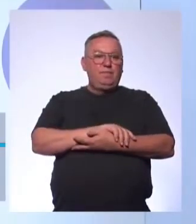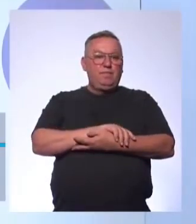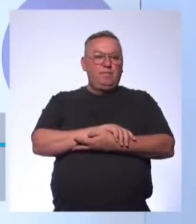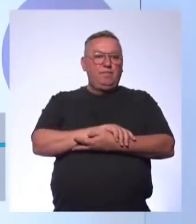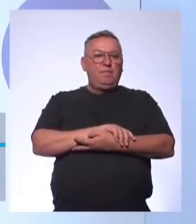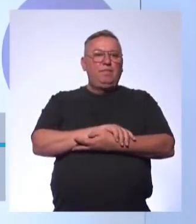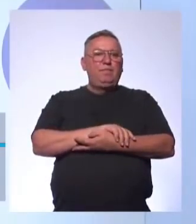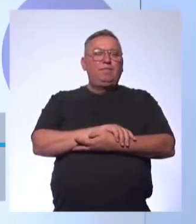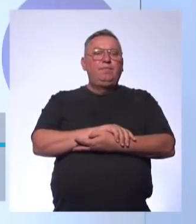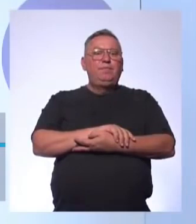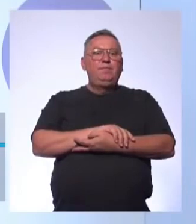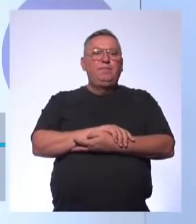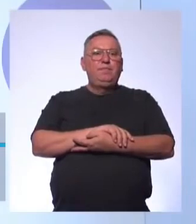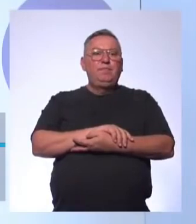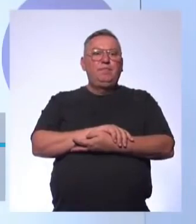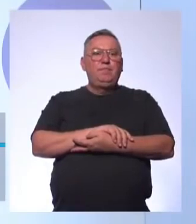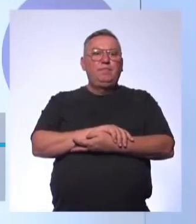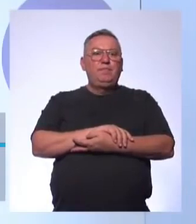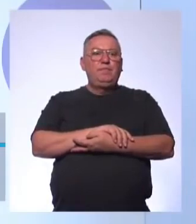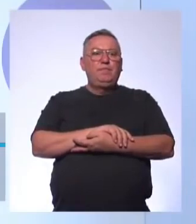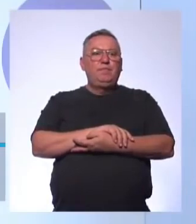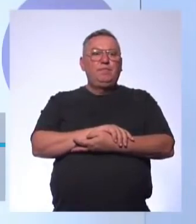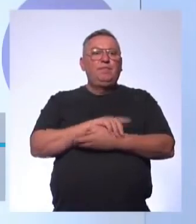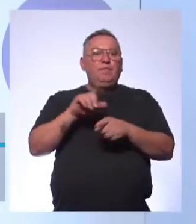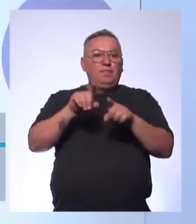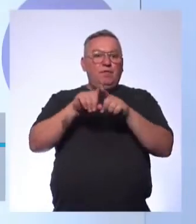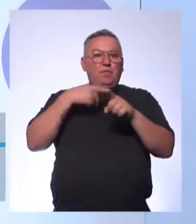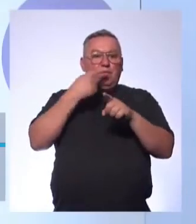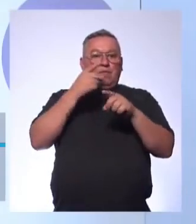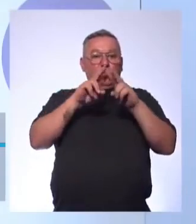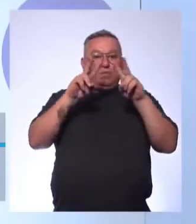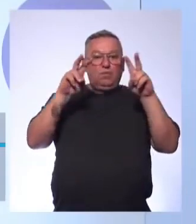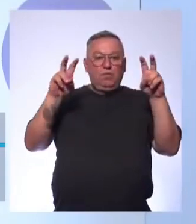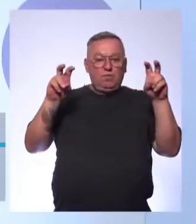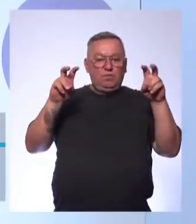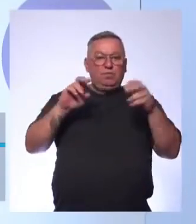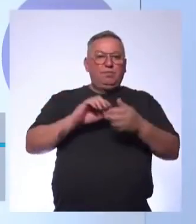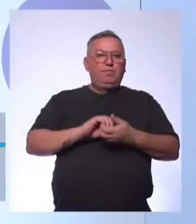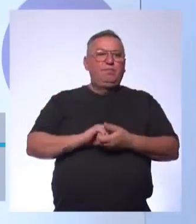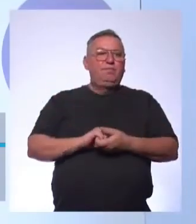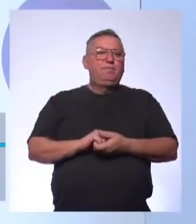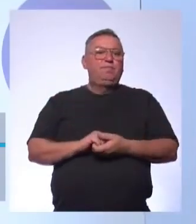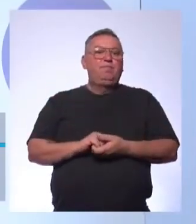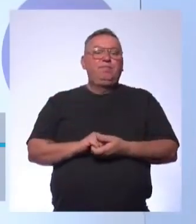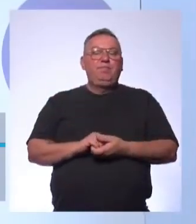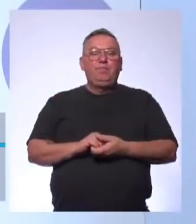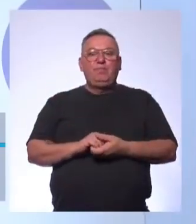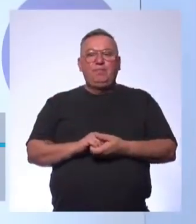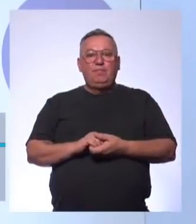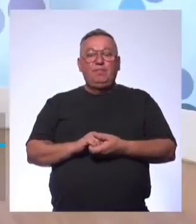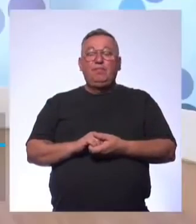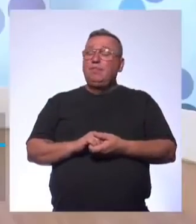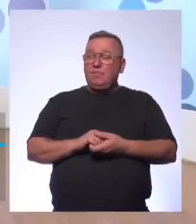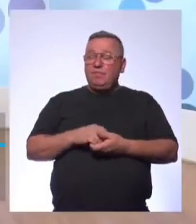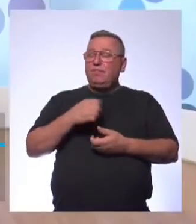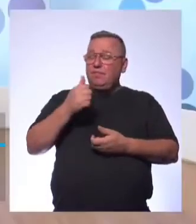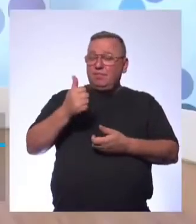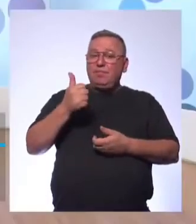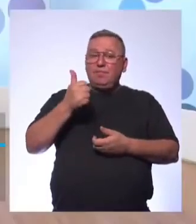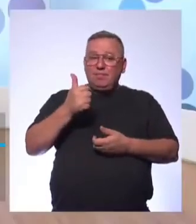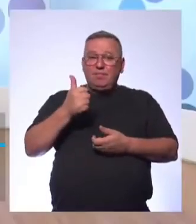why natural disasters happen? E ela falou que o assunto It's about why natural disasters happen? Muito bem